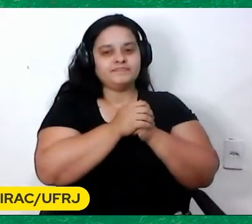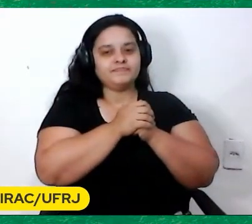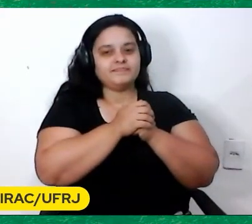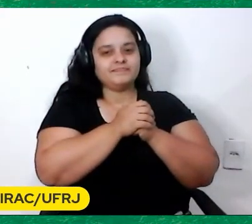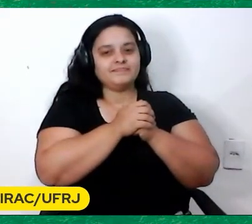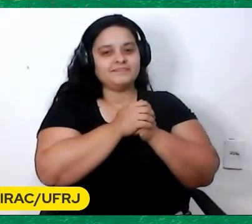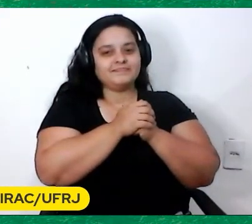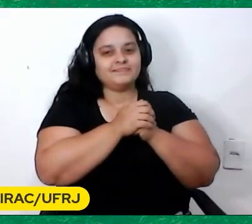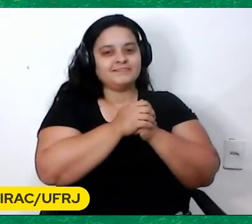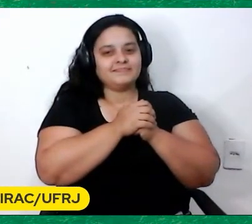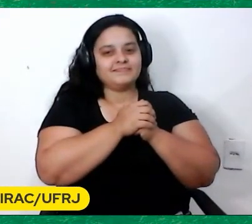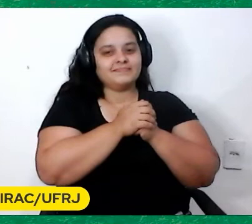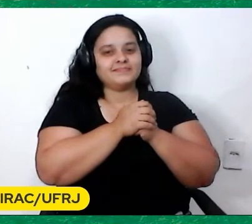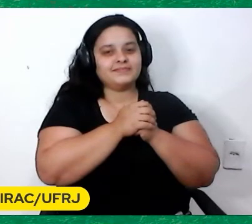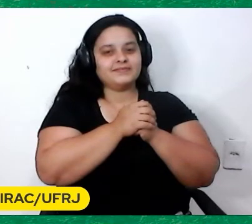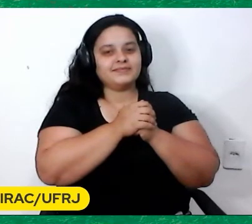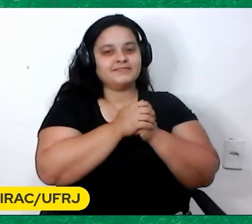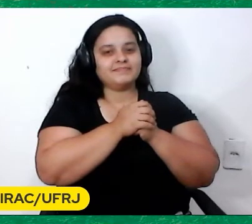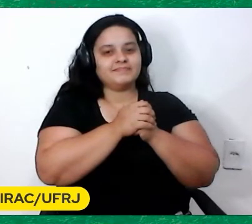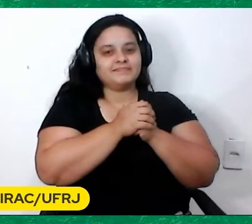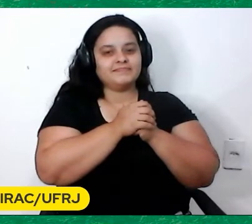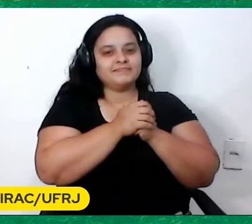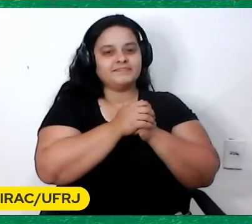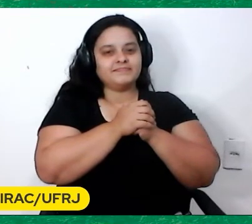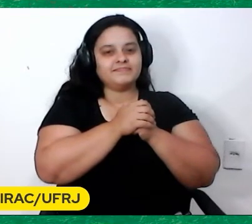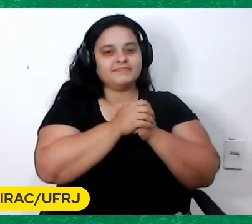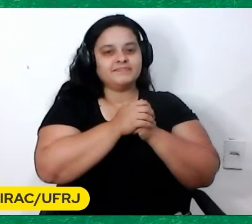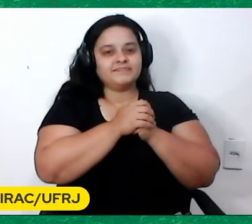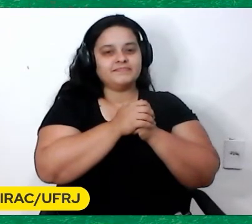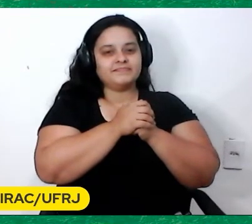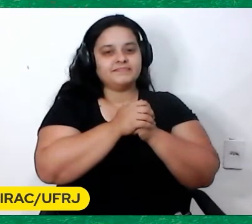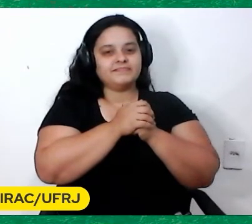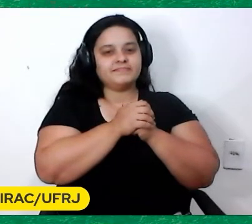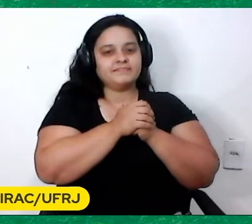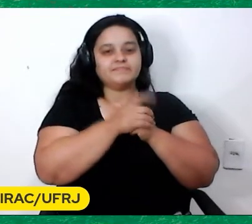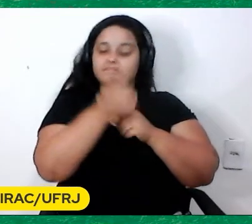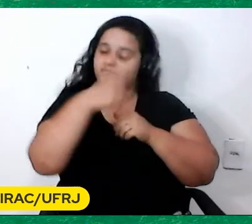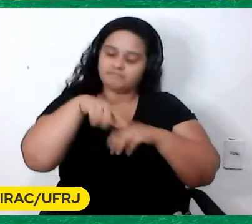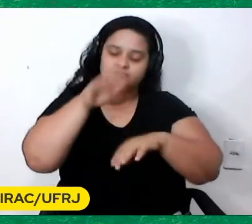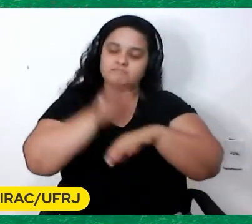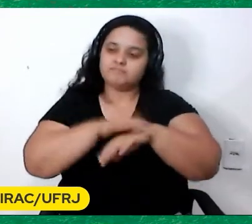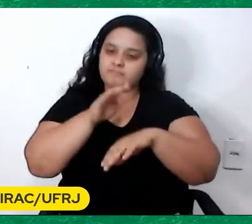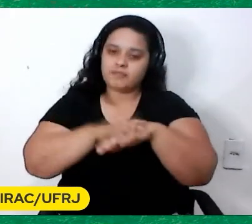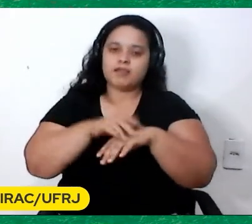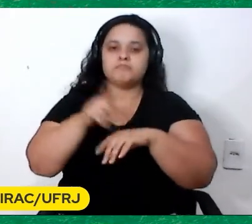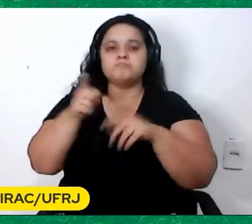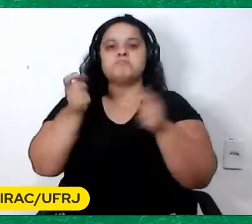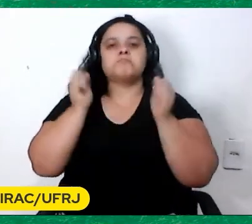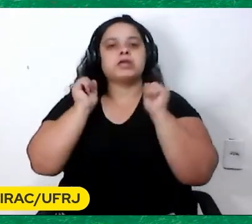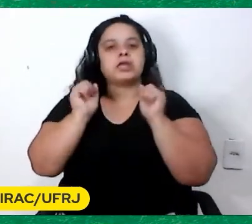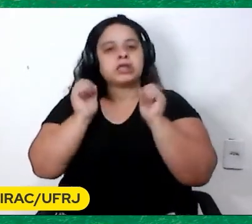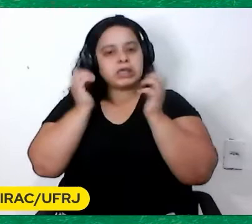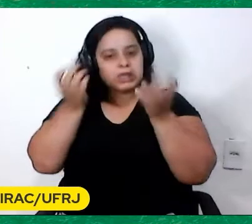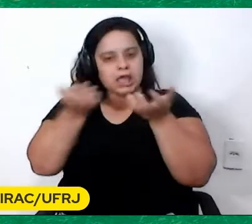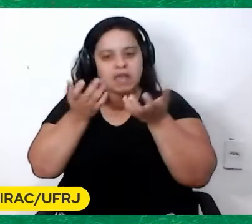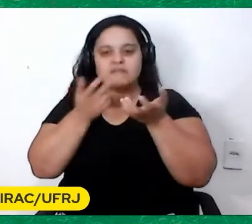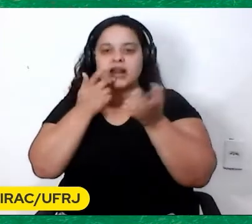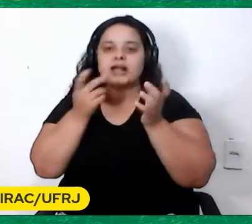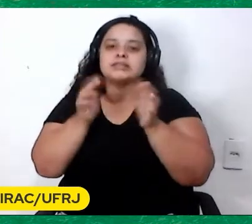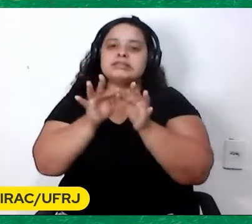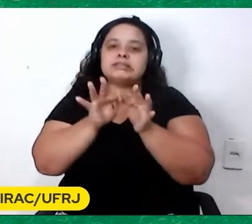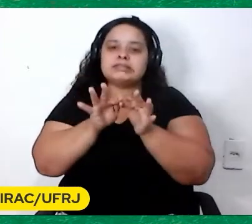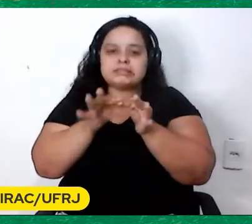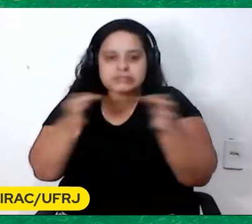Eu é que falo agora? Assim direto? Pode dar as suas primeiras palavras E depois eu vou